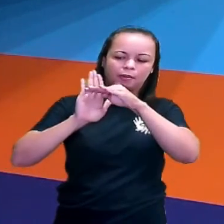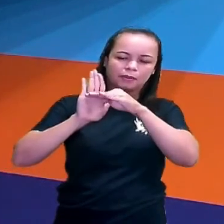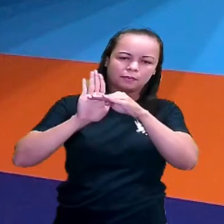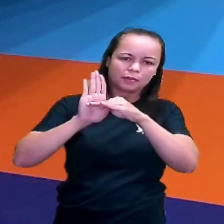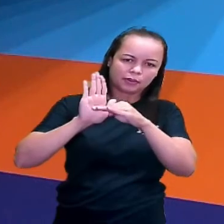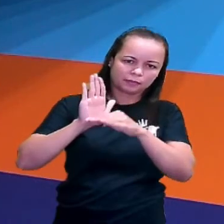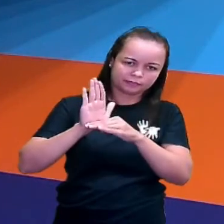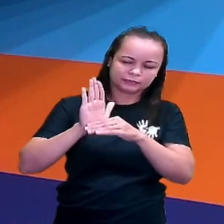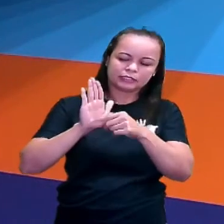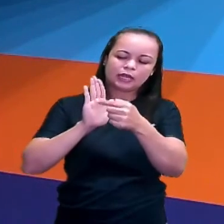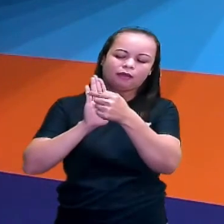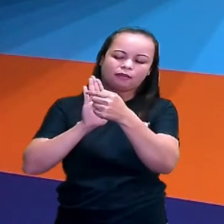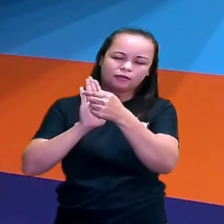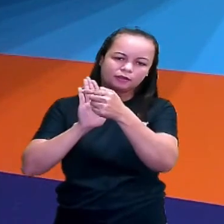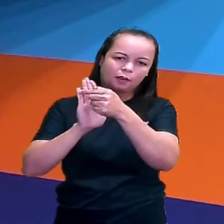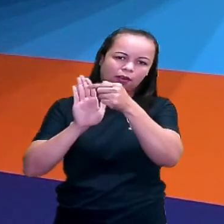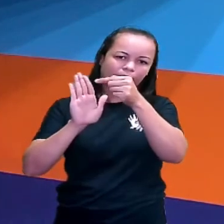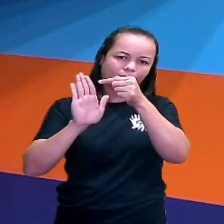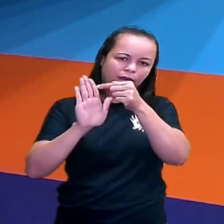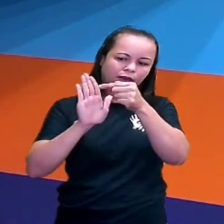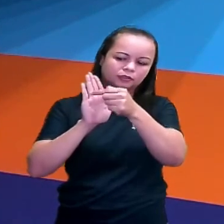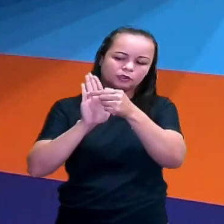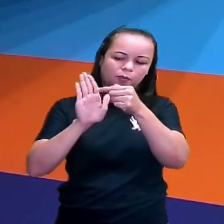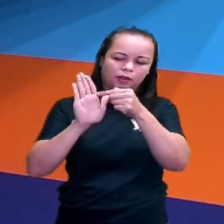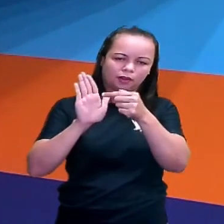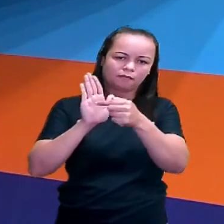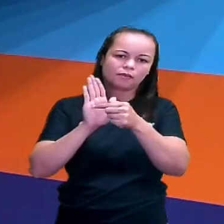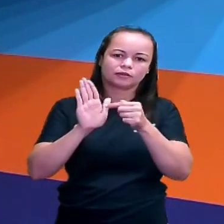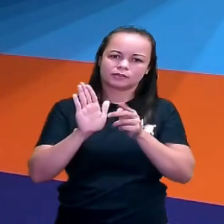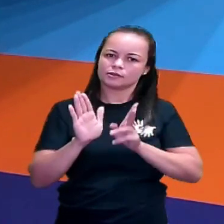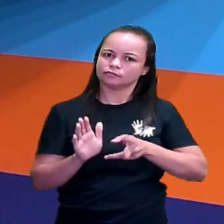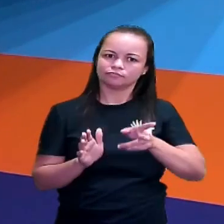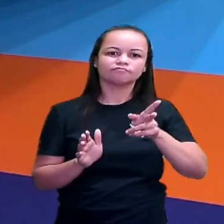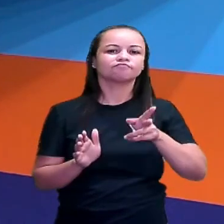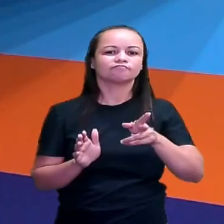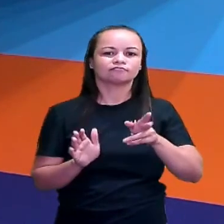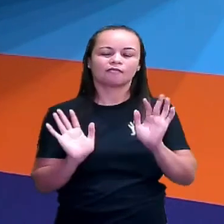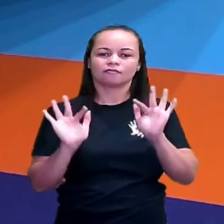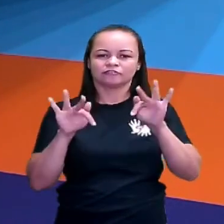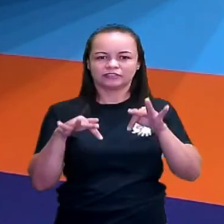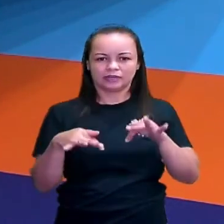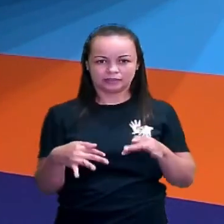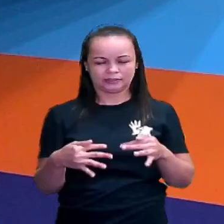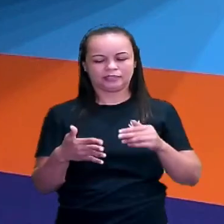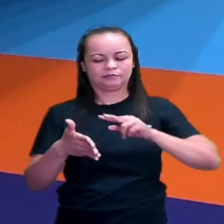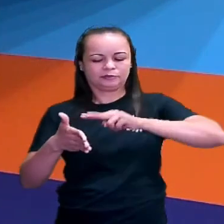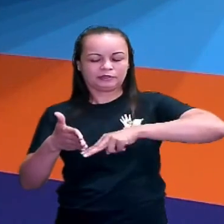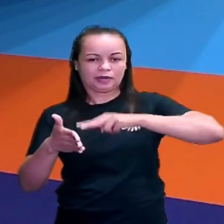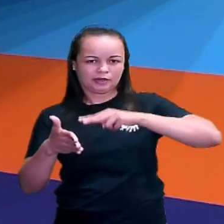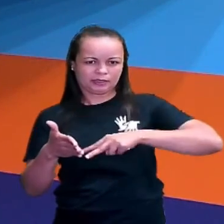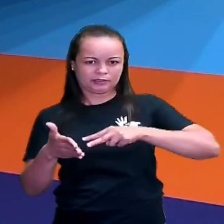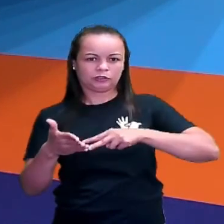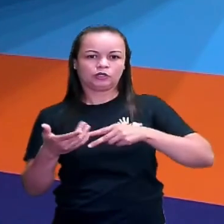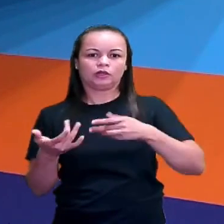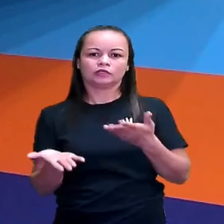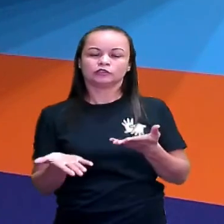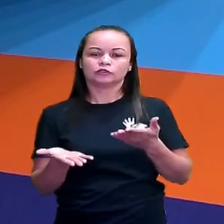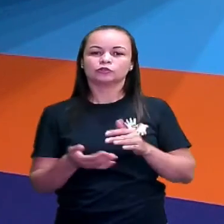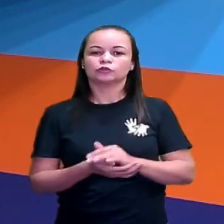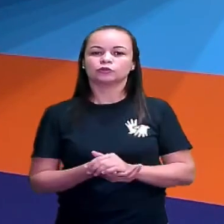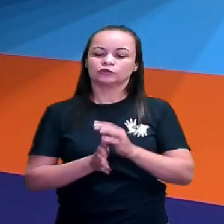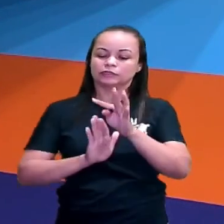começamos da esquerda e fomos indo para a direita. Assim, finalizamos a leitura do nosso